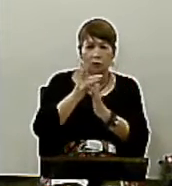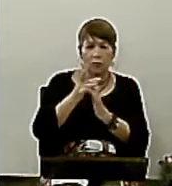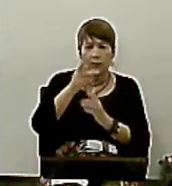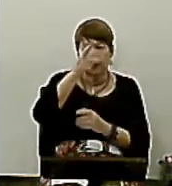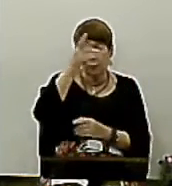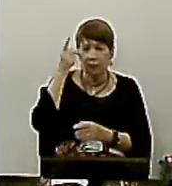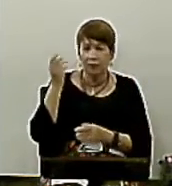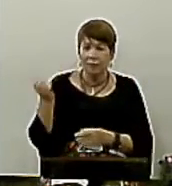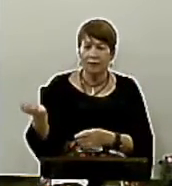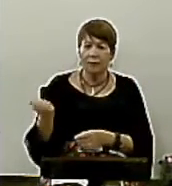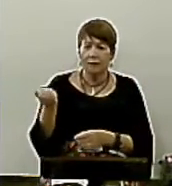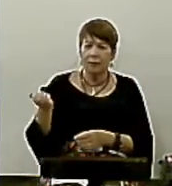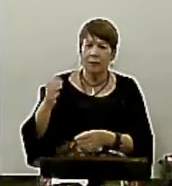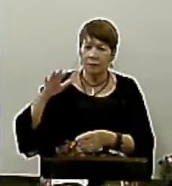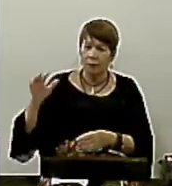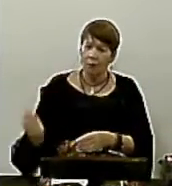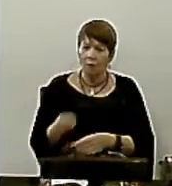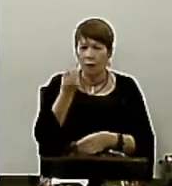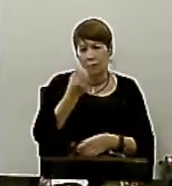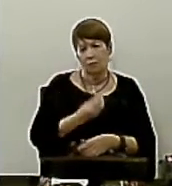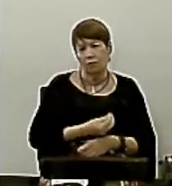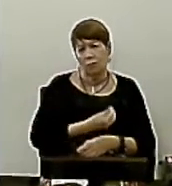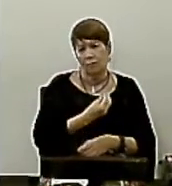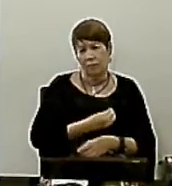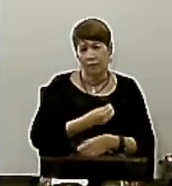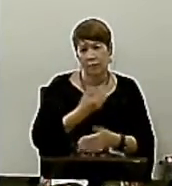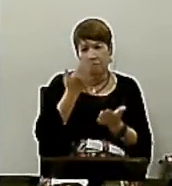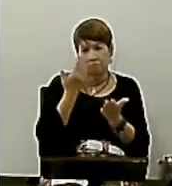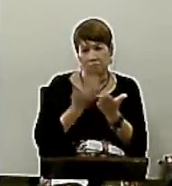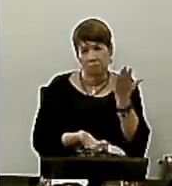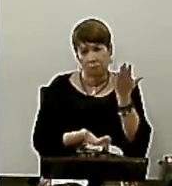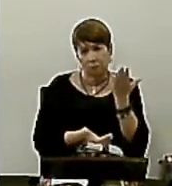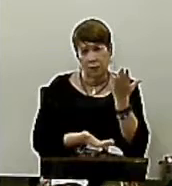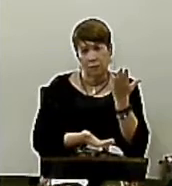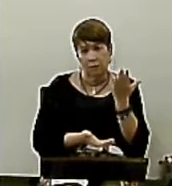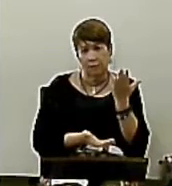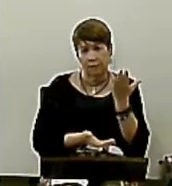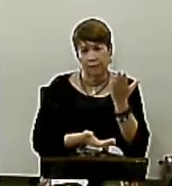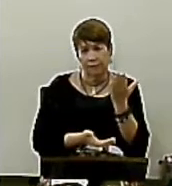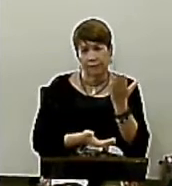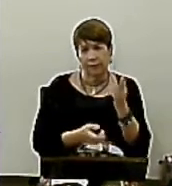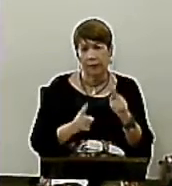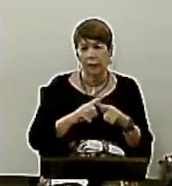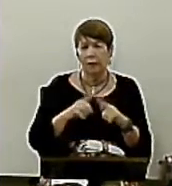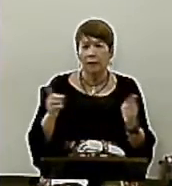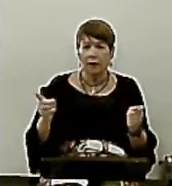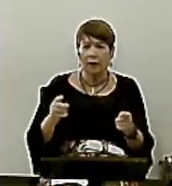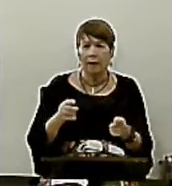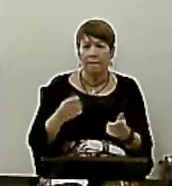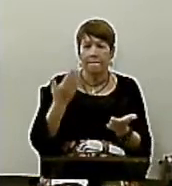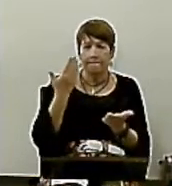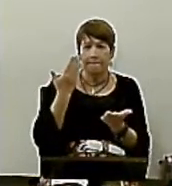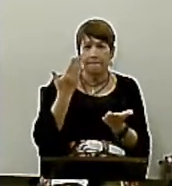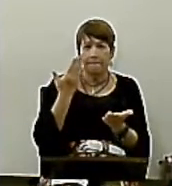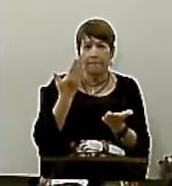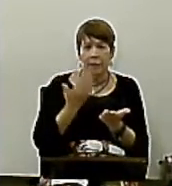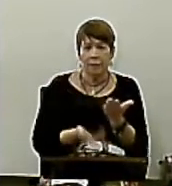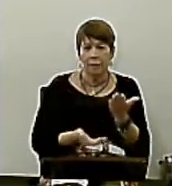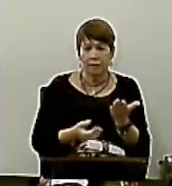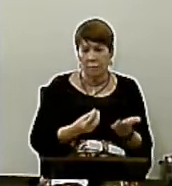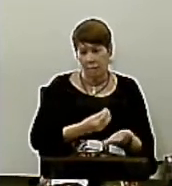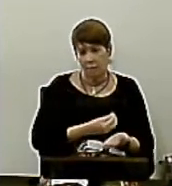salvar A sua vida Vai perdê-la Mas quem perder a vida Por causa dele Do Evangelho